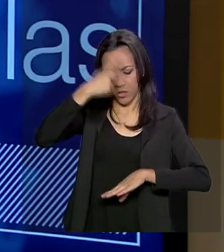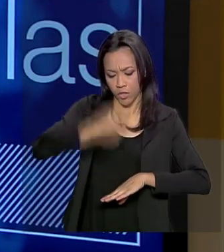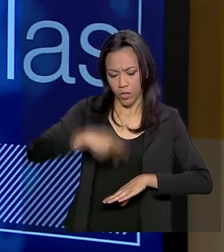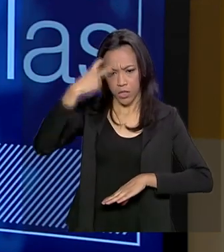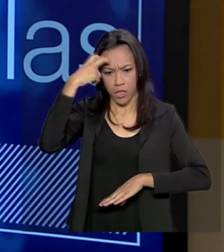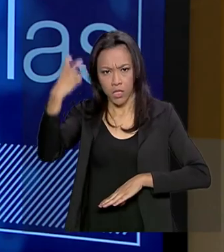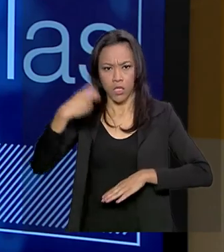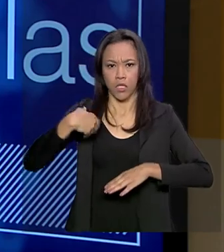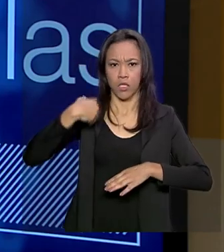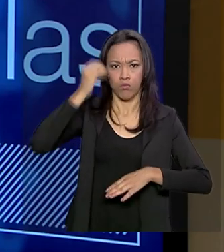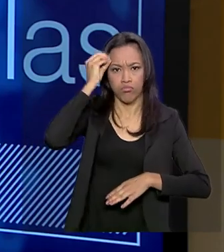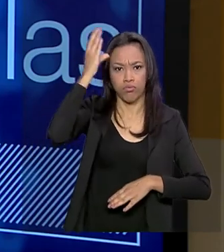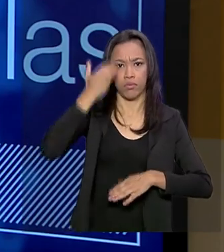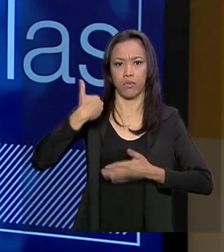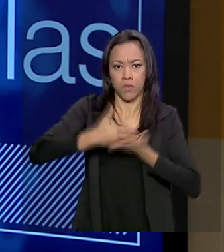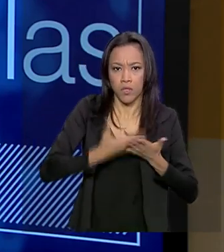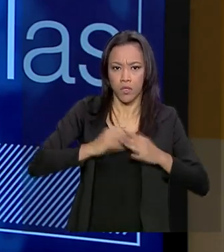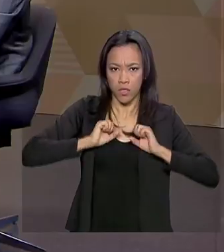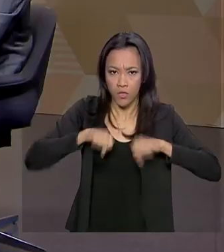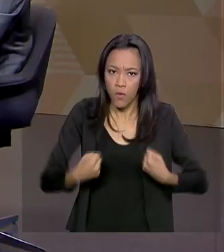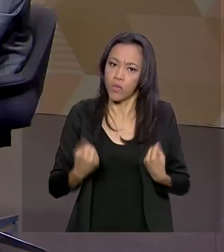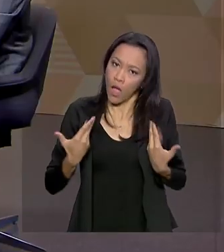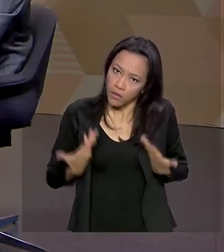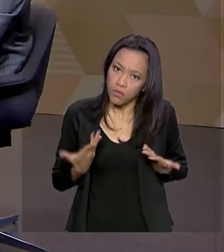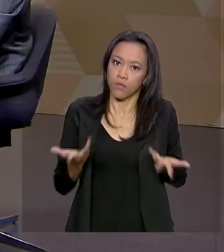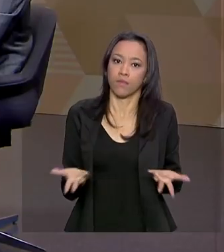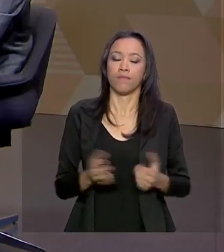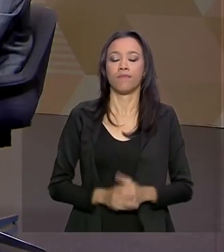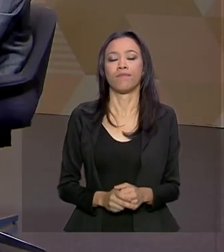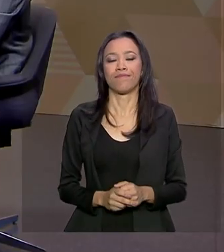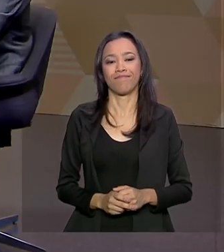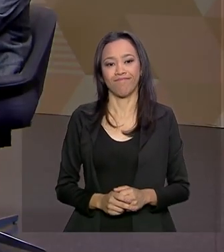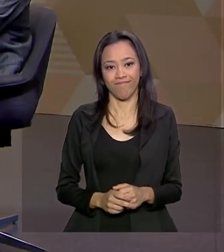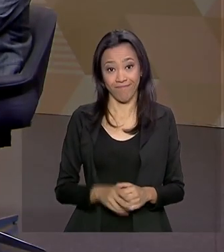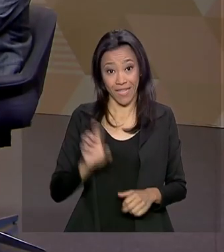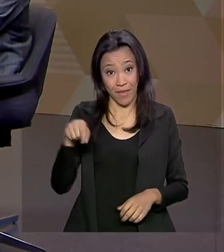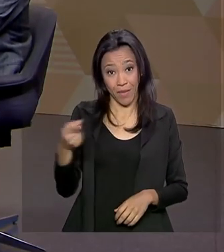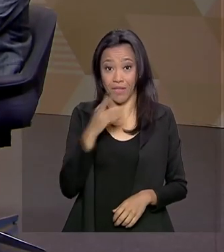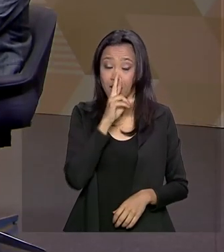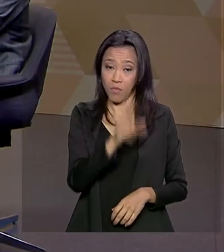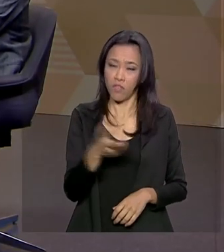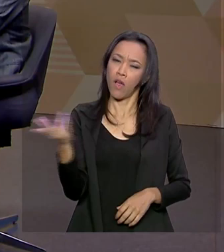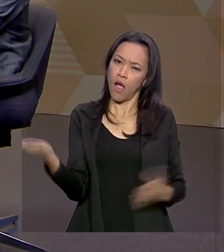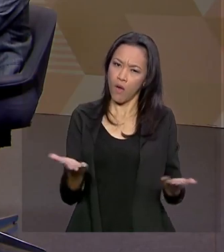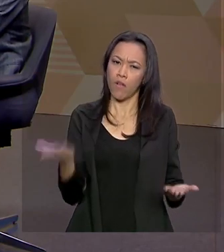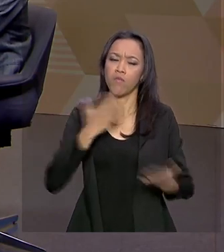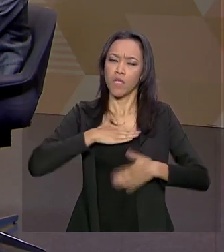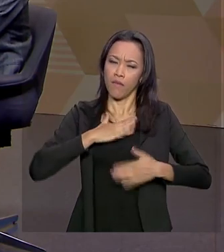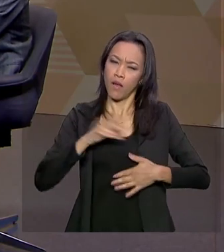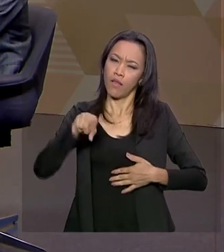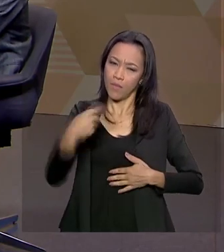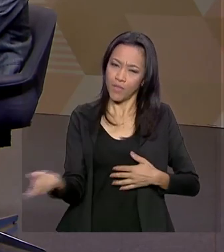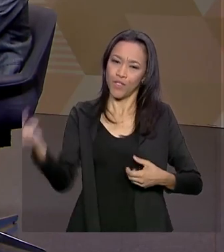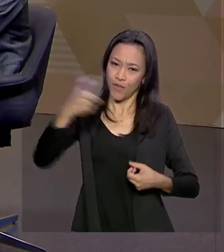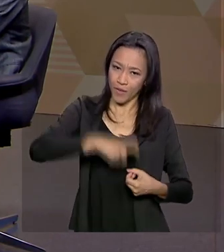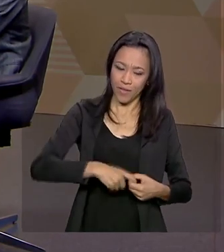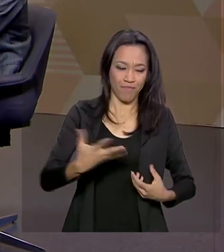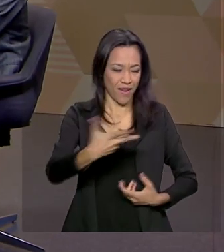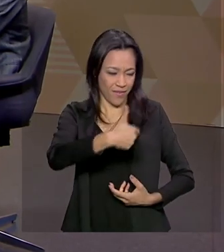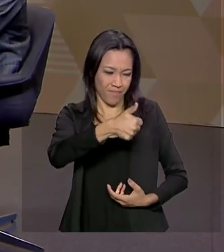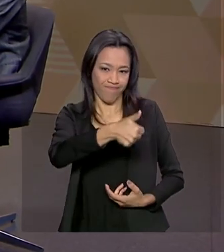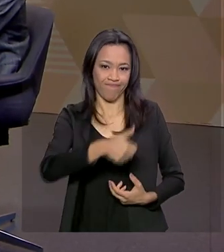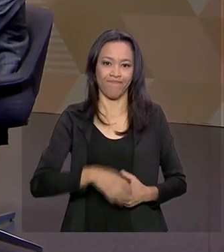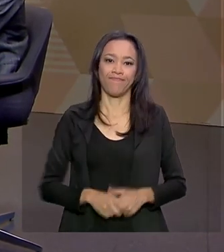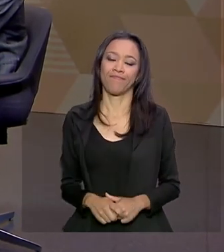preocupação é mérito, só. Depois dessa resposta, a vai para um rápido intervalo e voltamos daqui a pouco. Maravilha, Paulo.